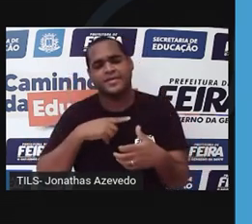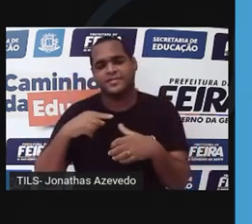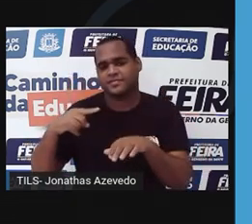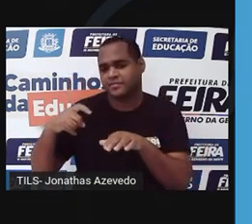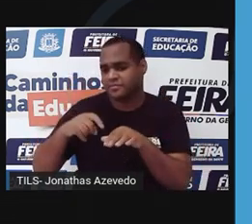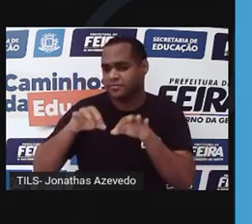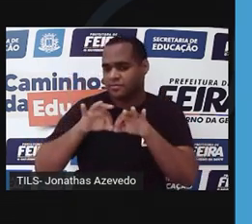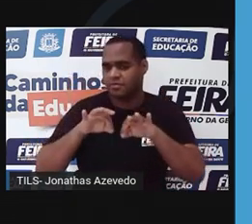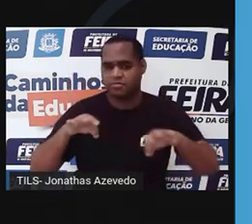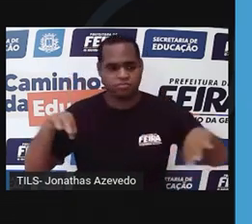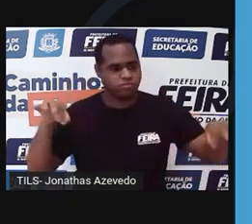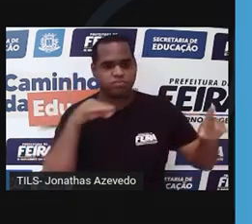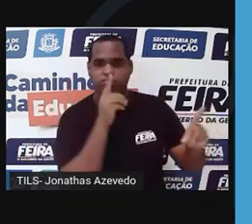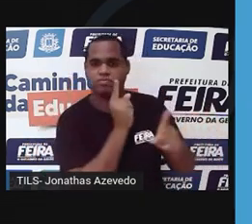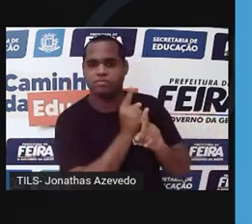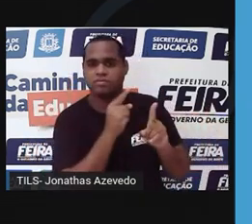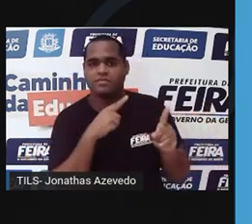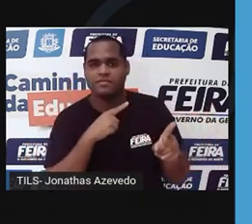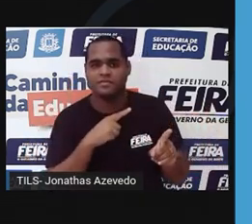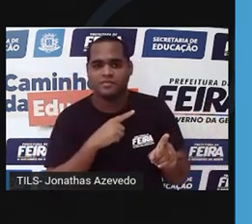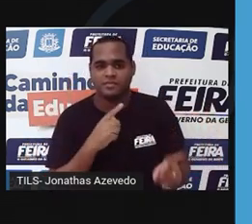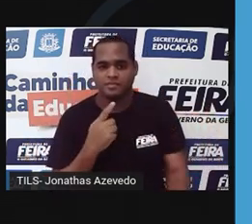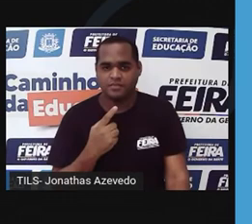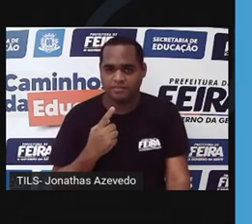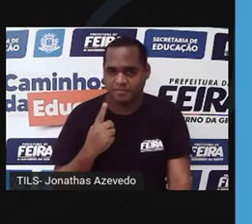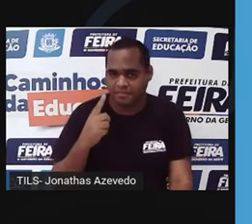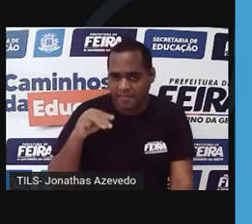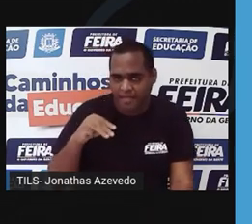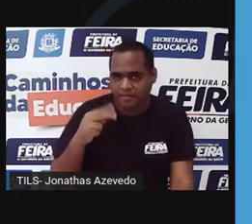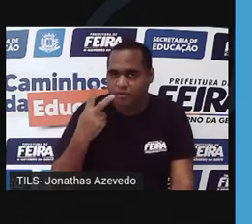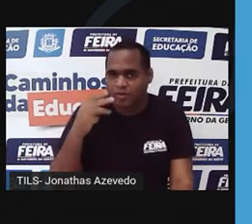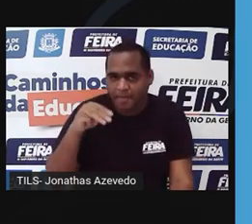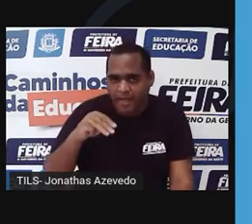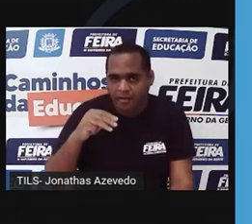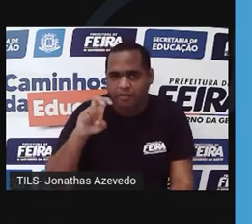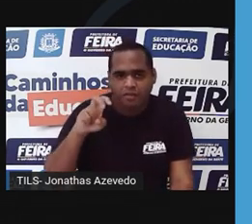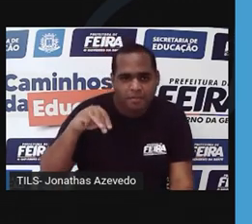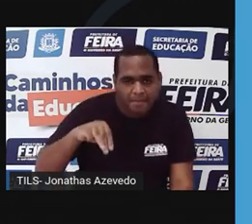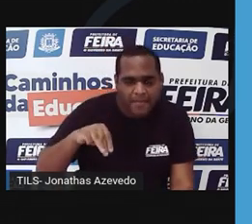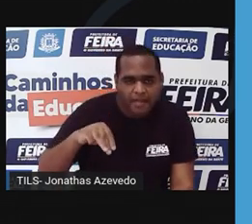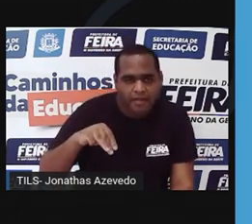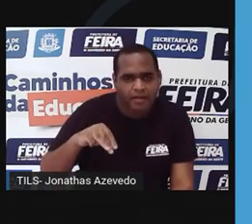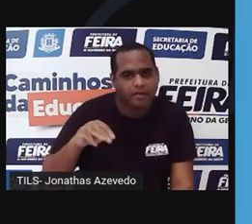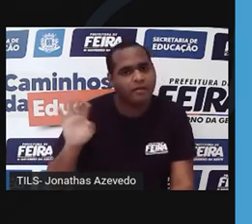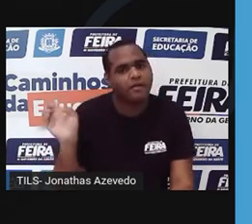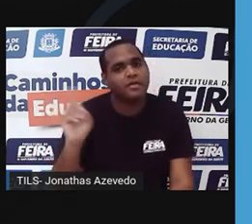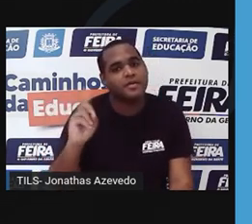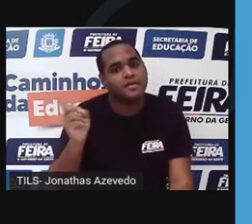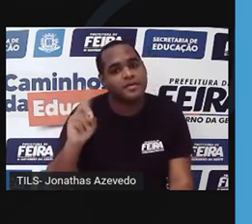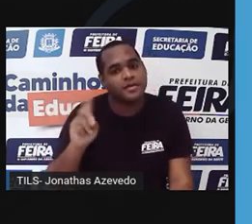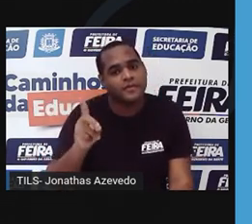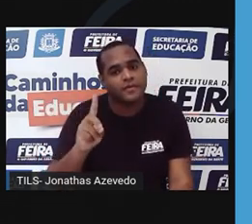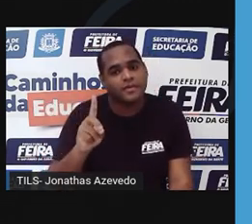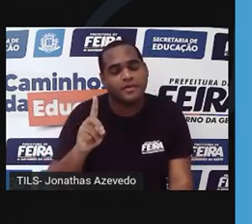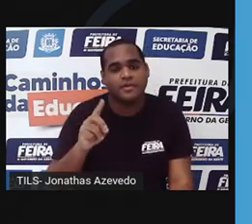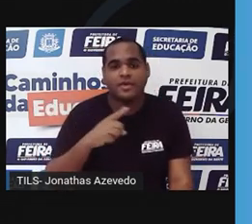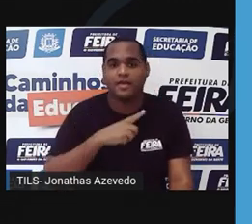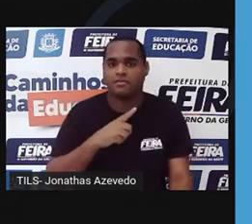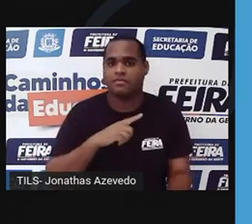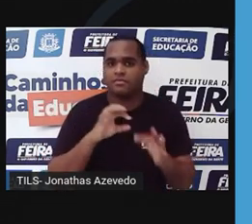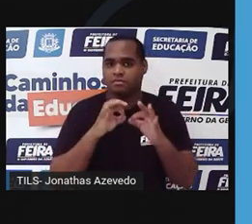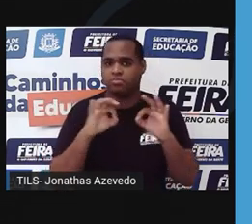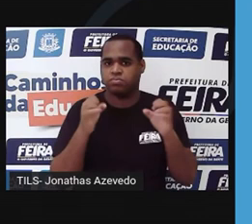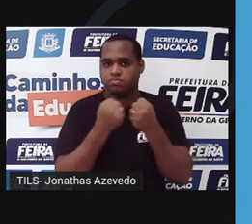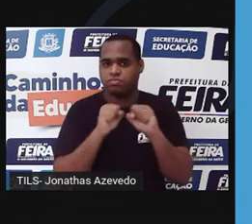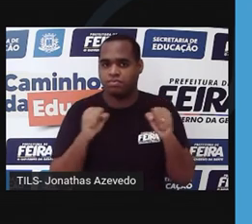mais comprida que já encontraram? Um metro? Dois? Cinco? Nananina não! A minhoca mais